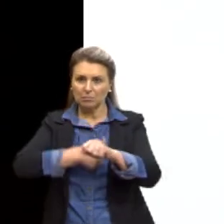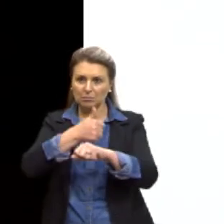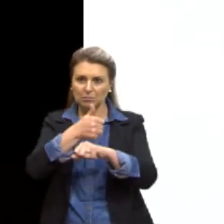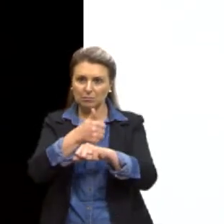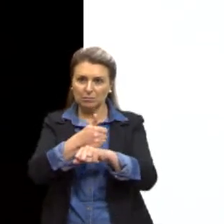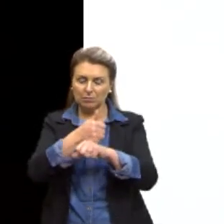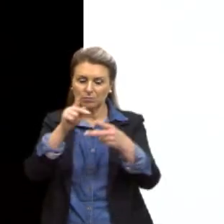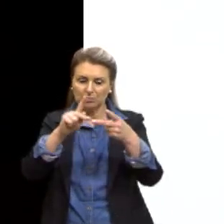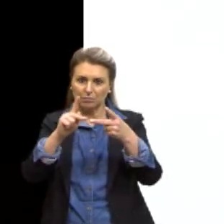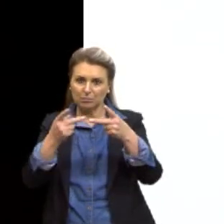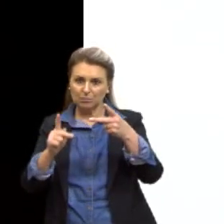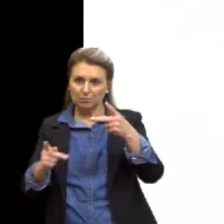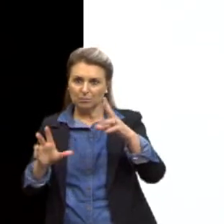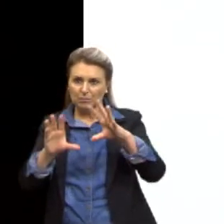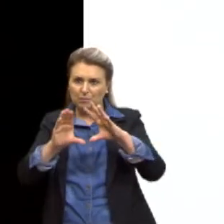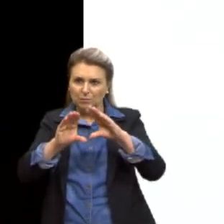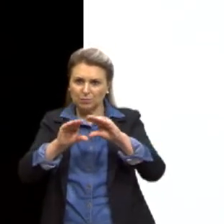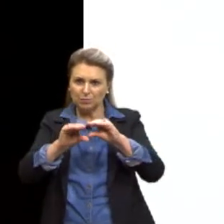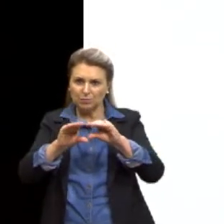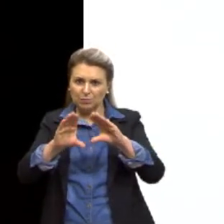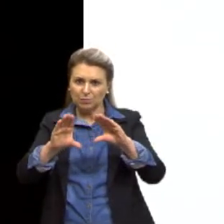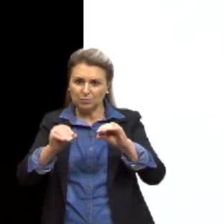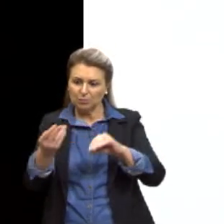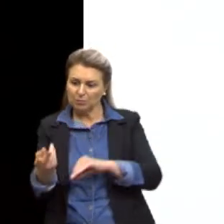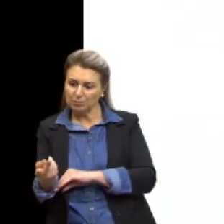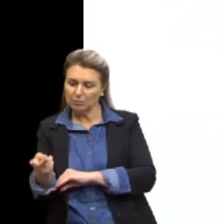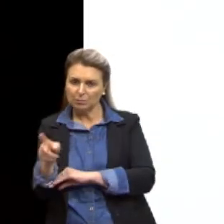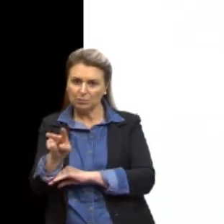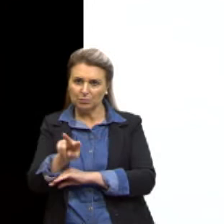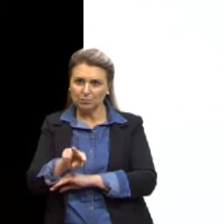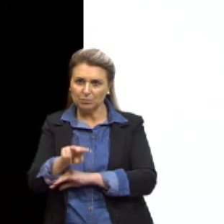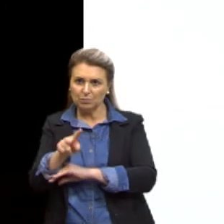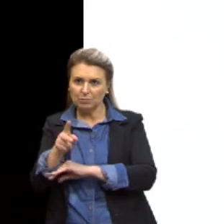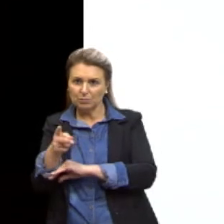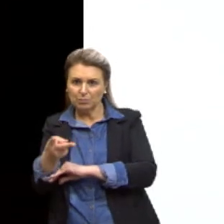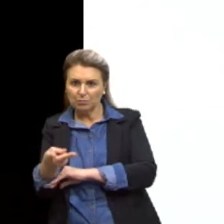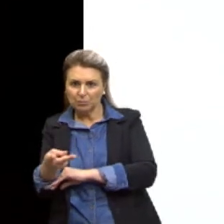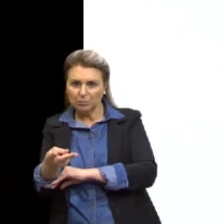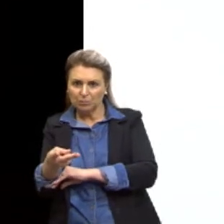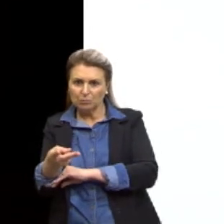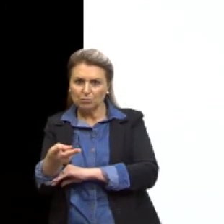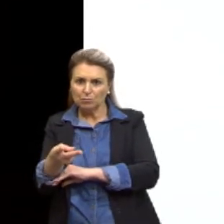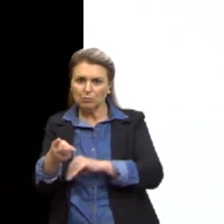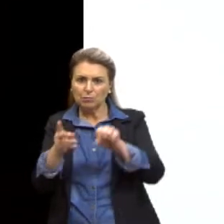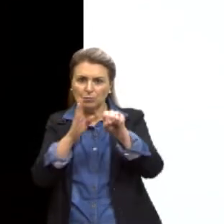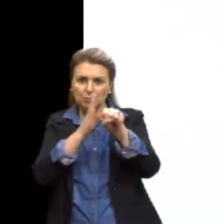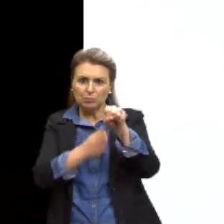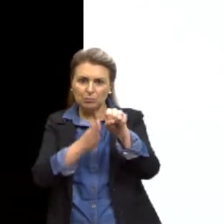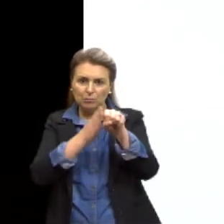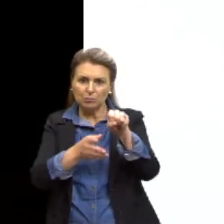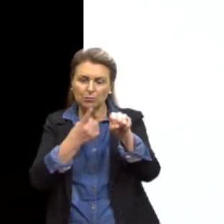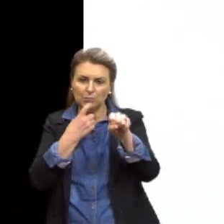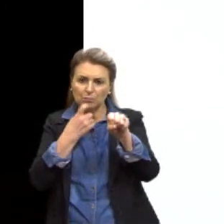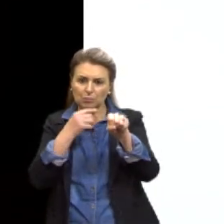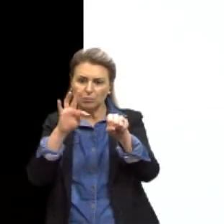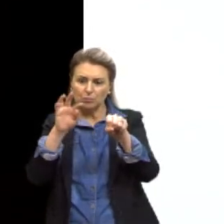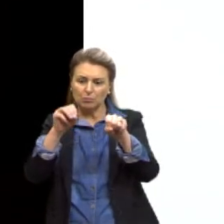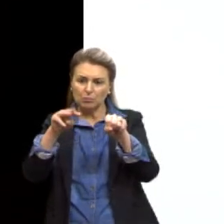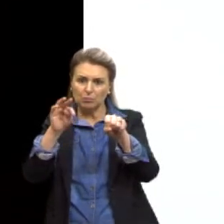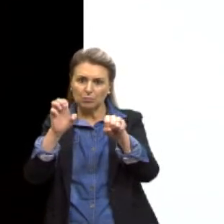a proteína amolecedora por uma invertida que endurece o tomate. E letra E,